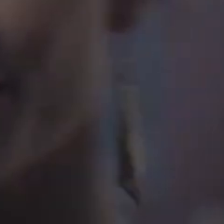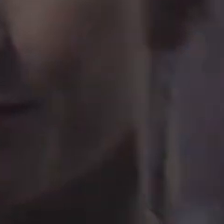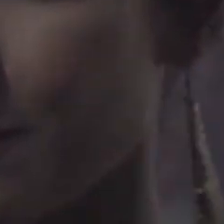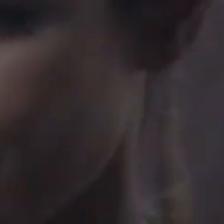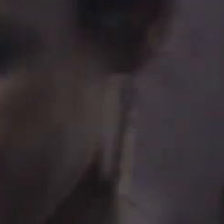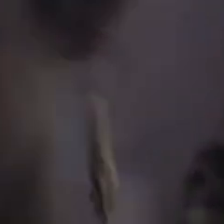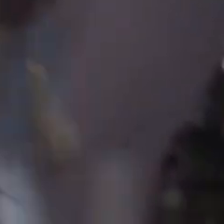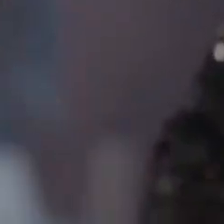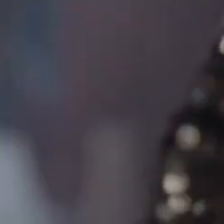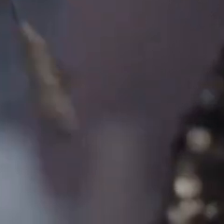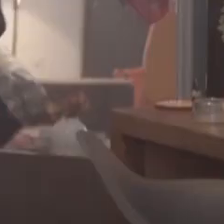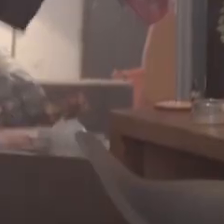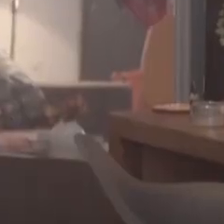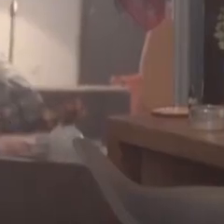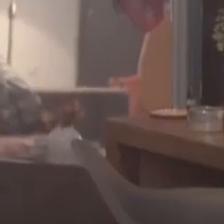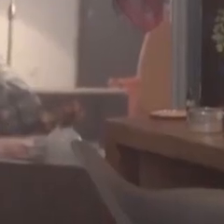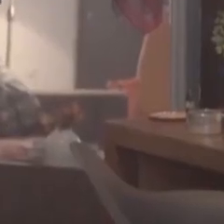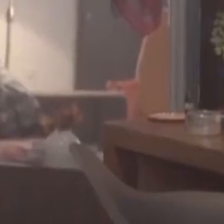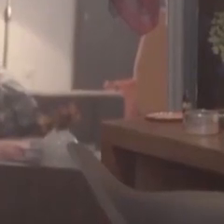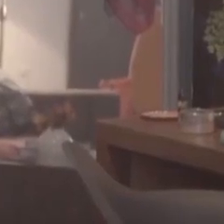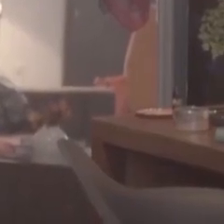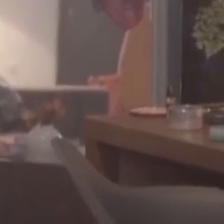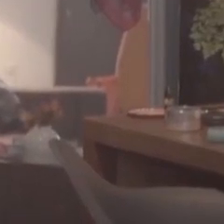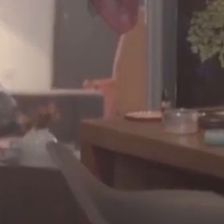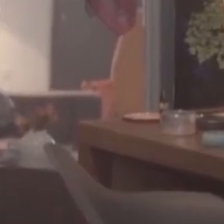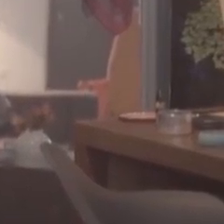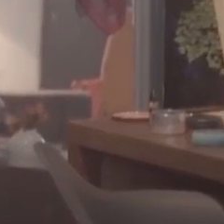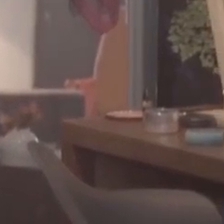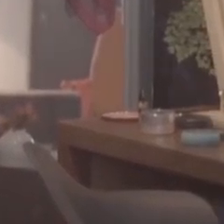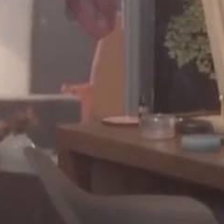Eu, eu, eu